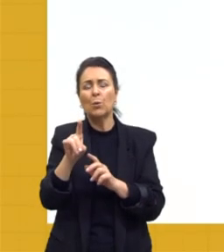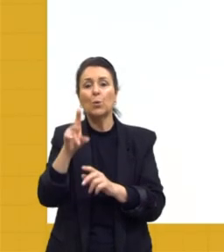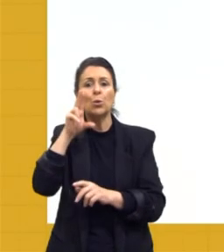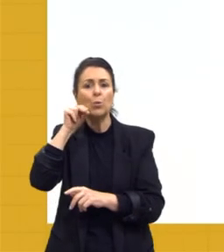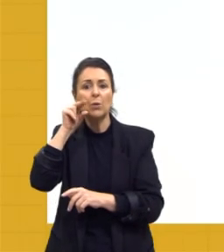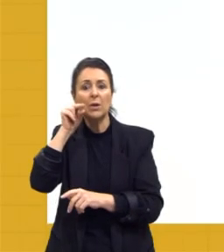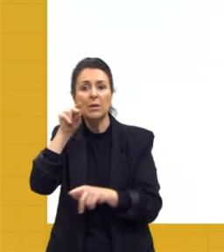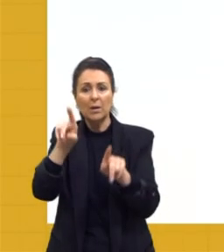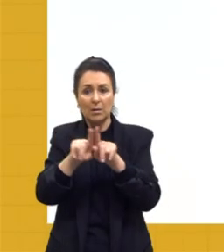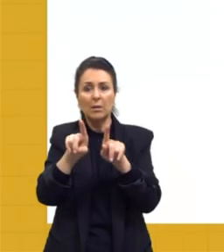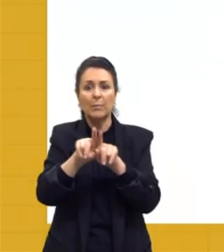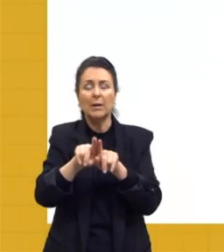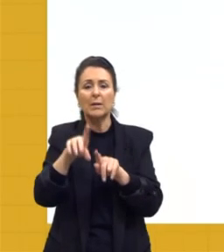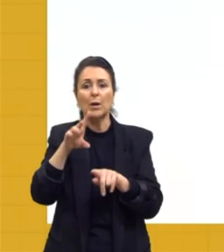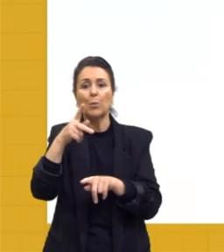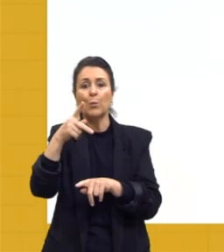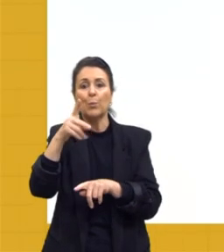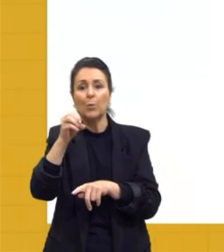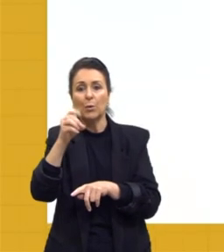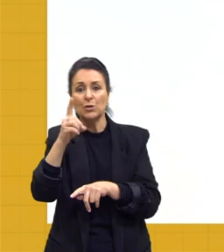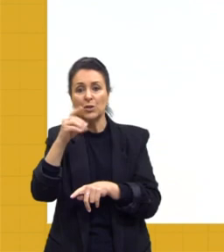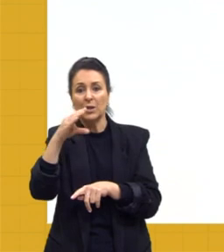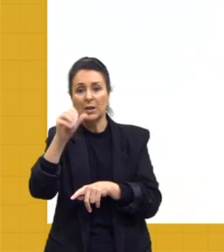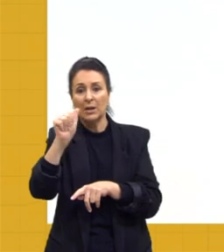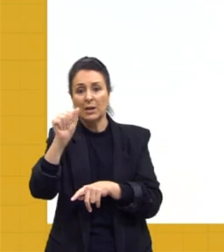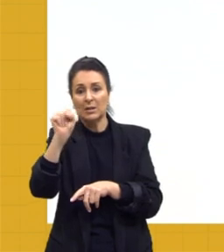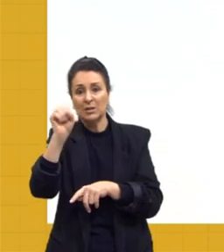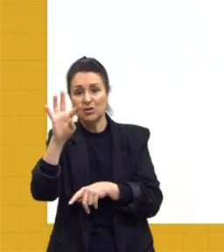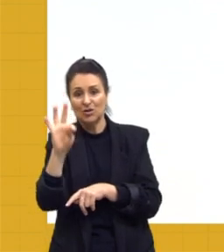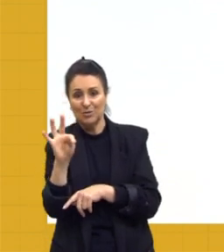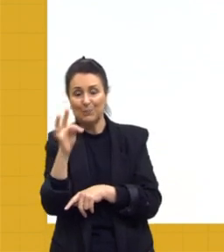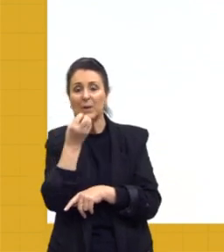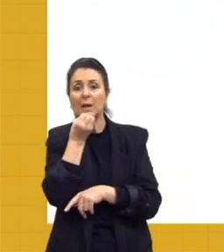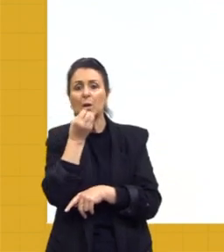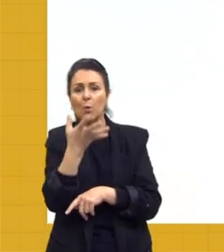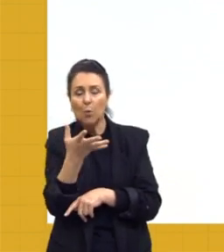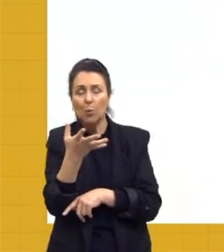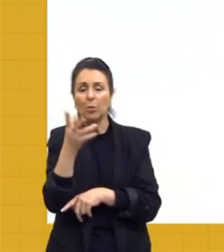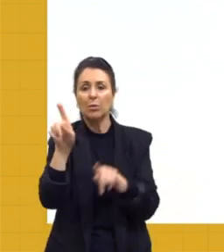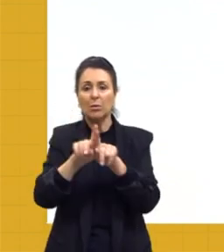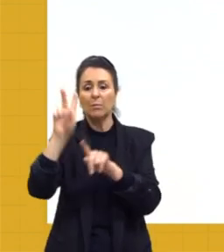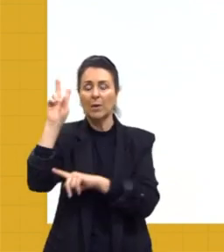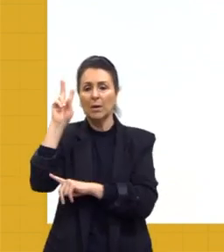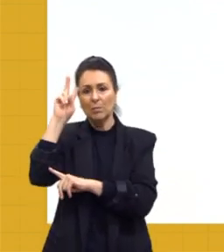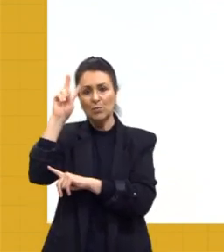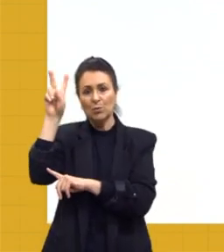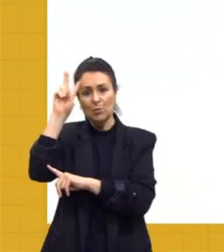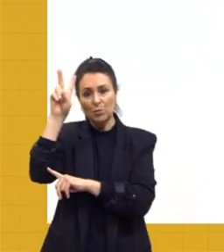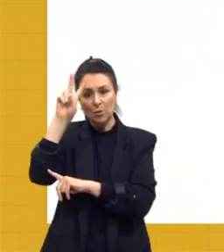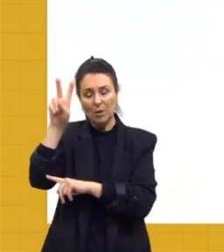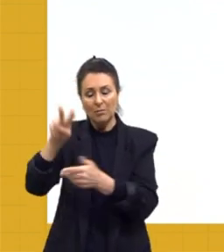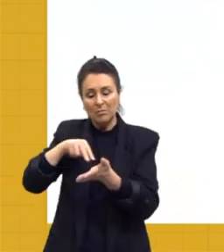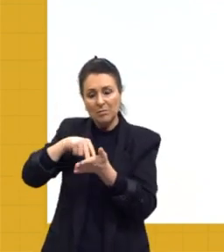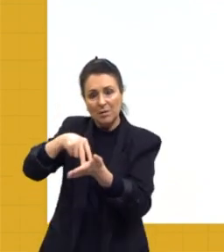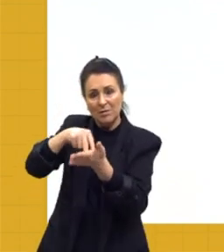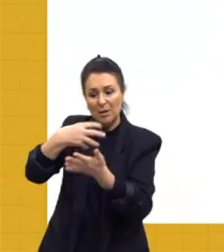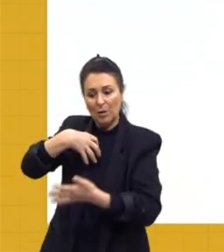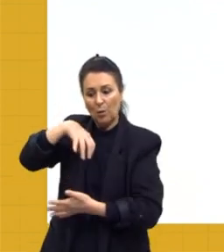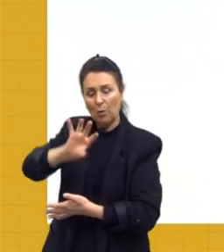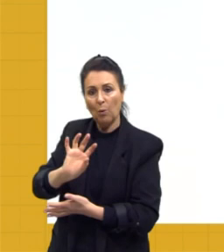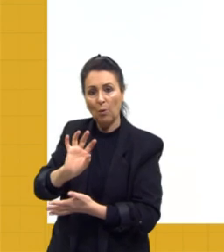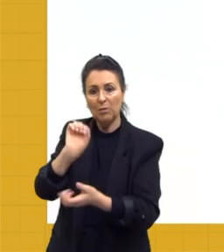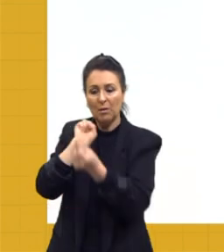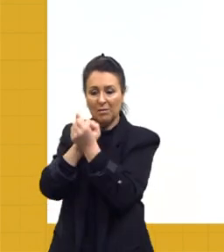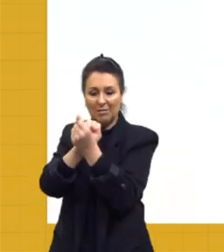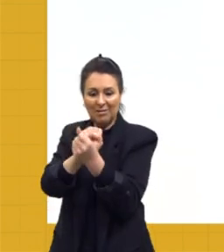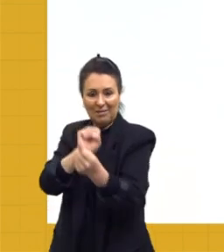Ele tem também um podcast e ele conta algumas histórias de resistência contra a escravidão na conta dele. Eu